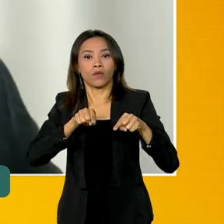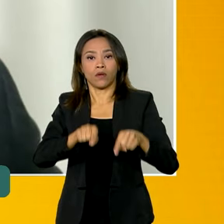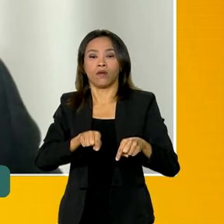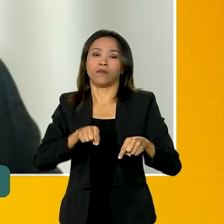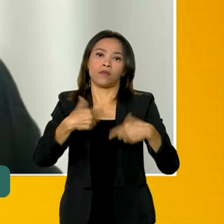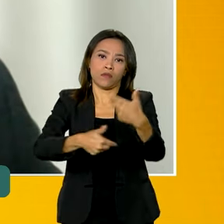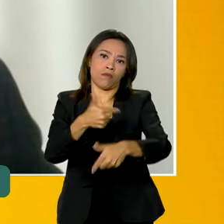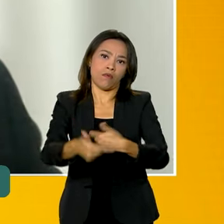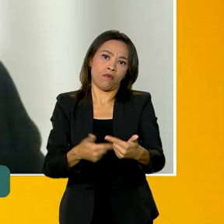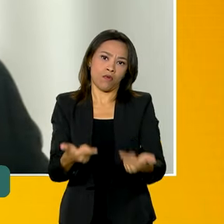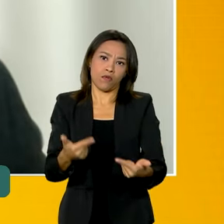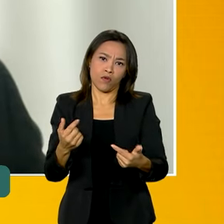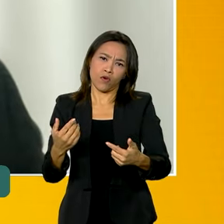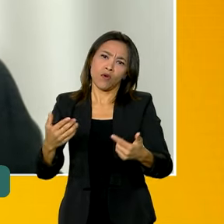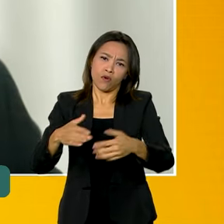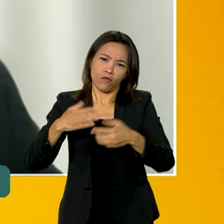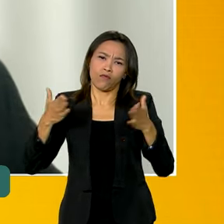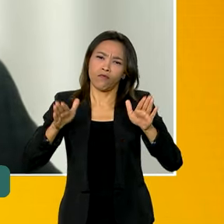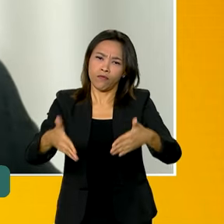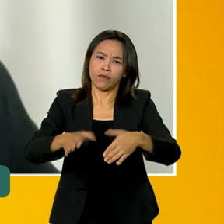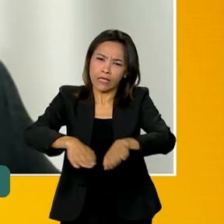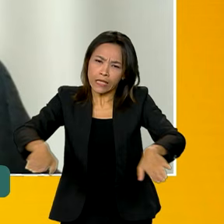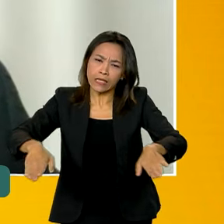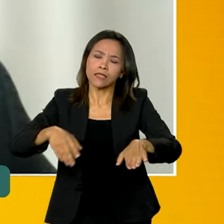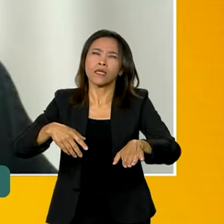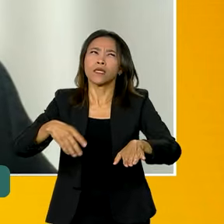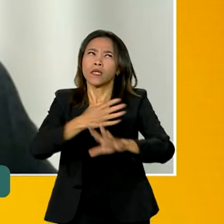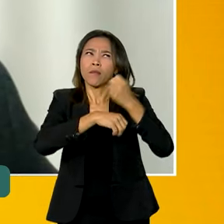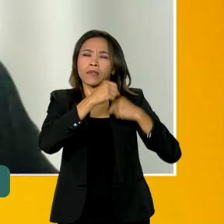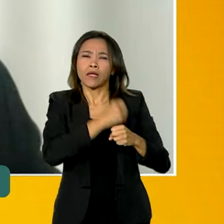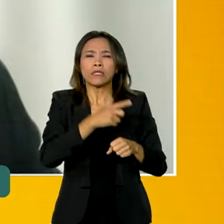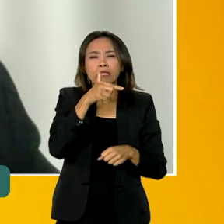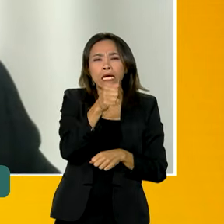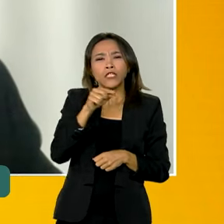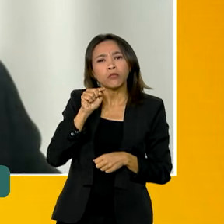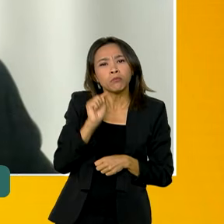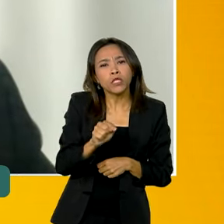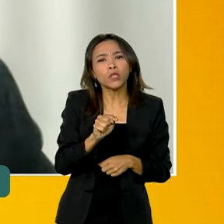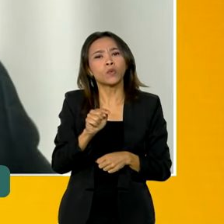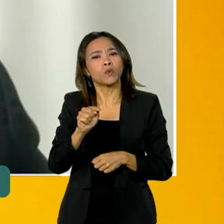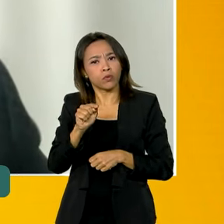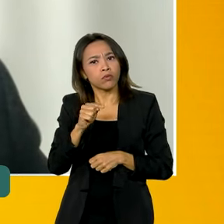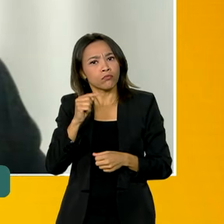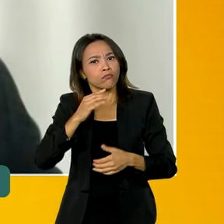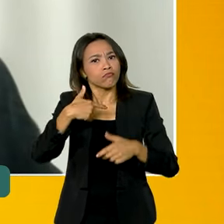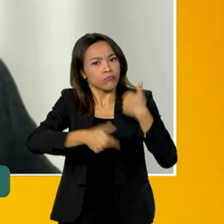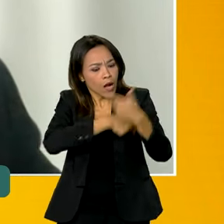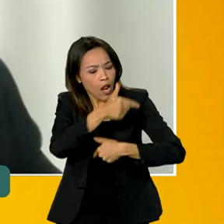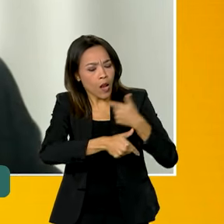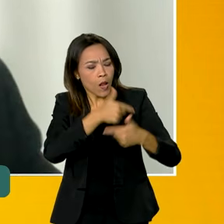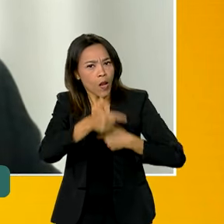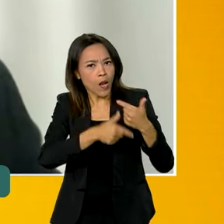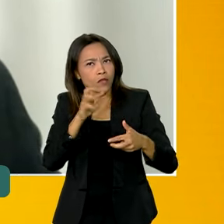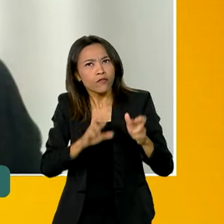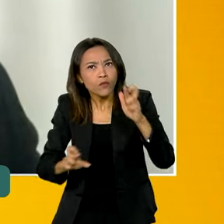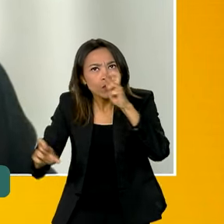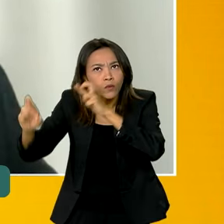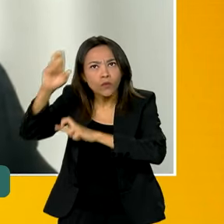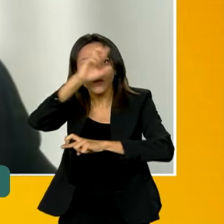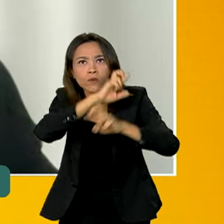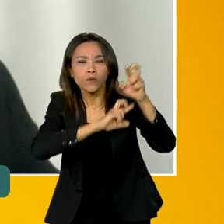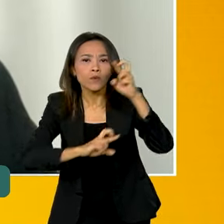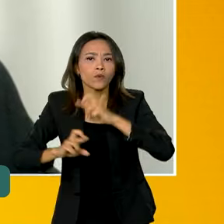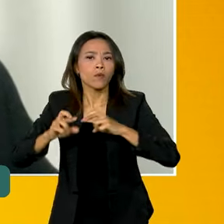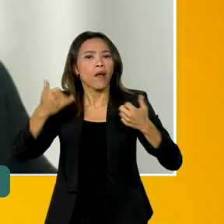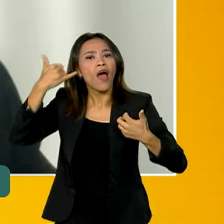alguns números somente no ano passado foram realizadas cerca de 7 mil ações de fiscalização com o objetivo de combate ao trabalho infantil,